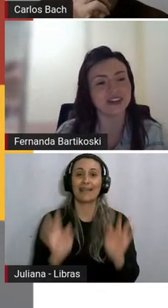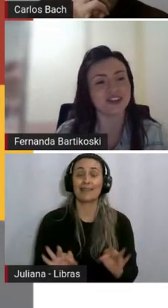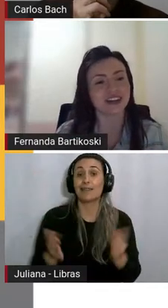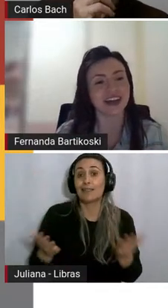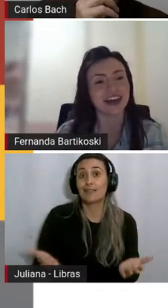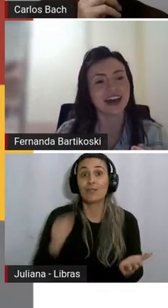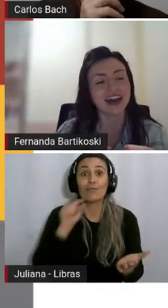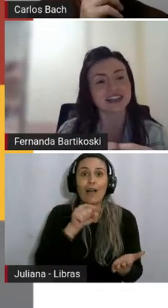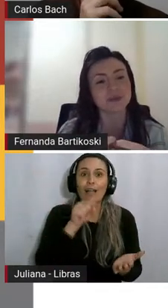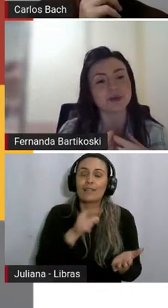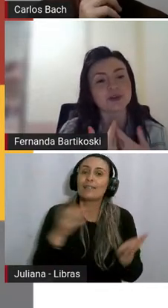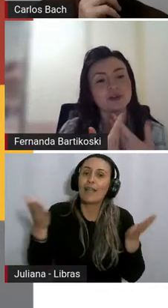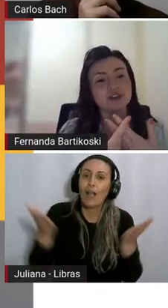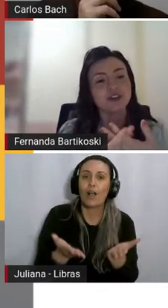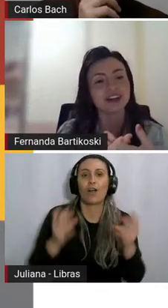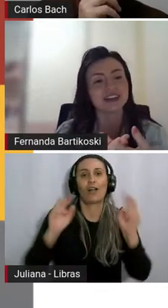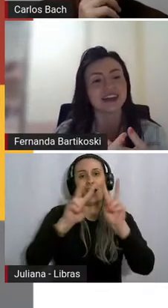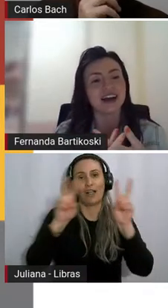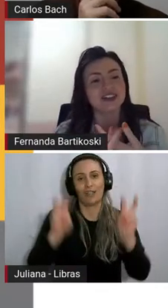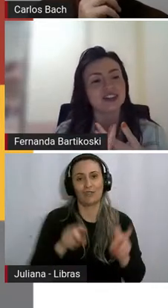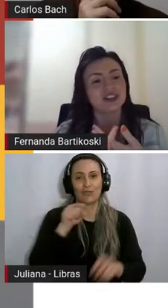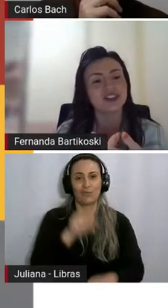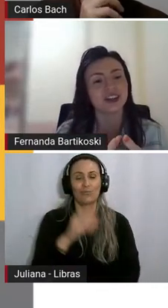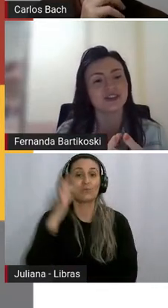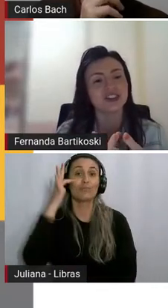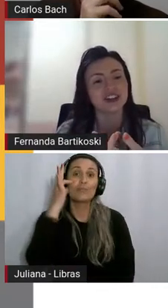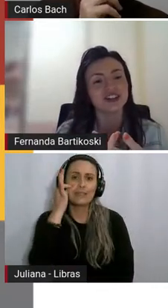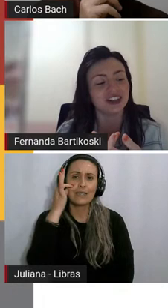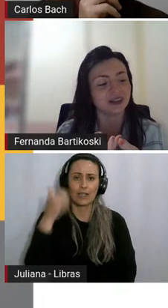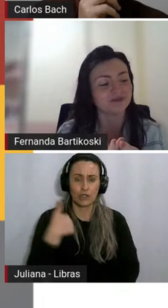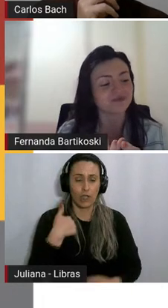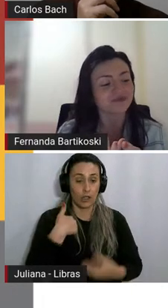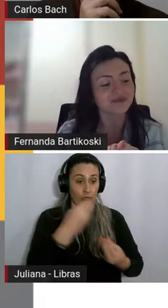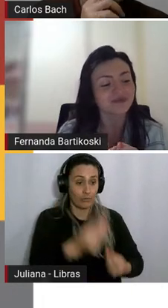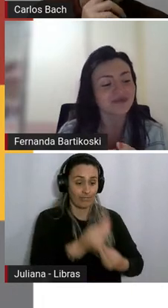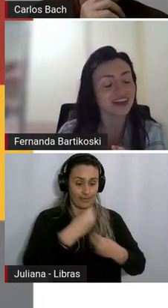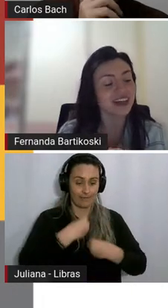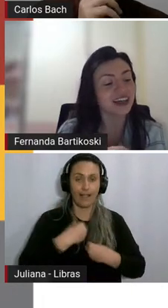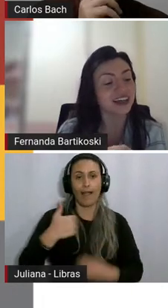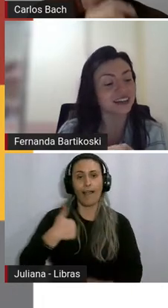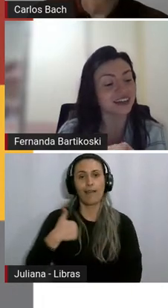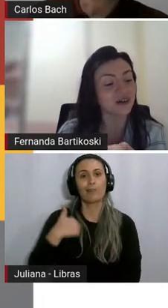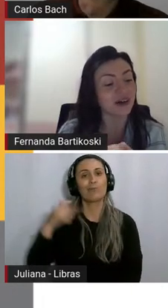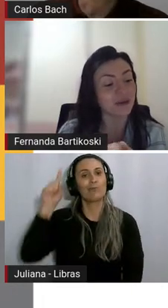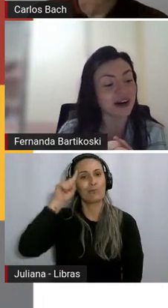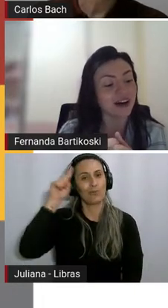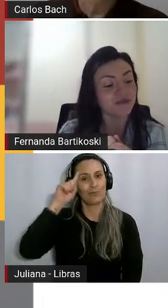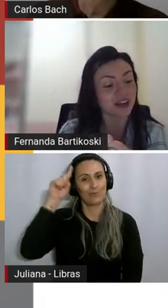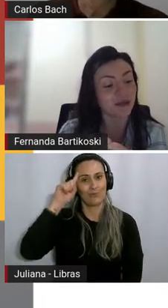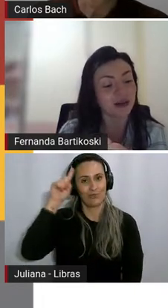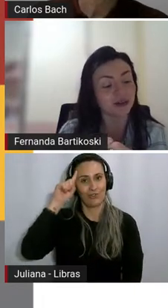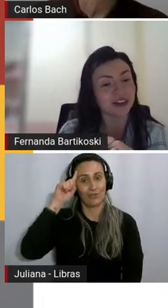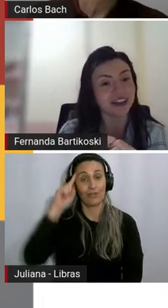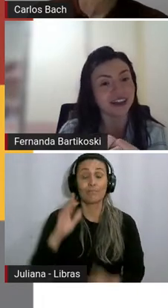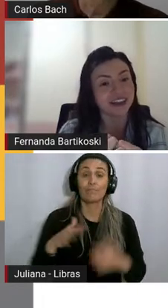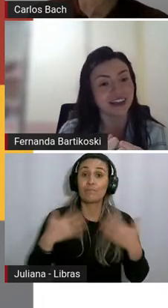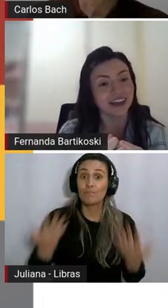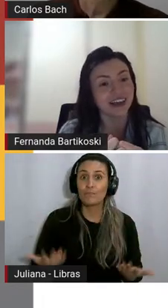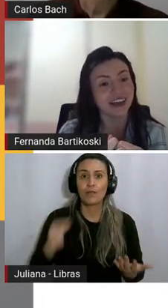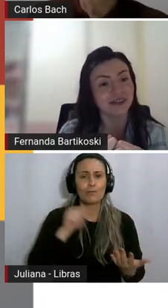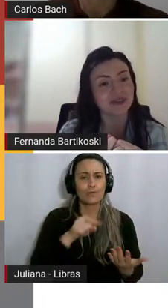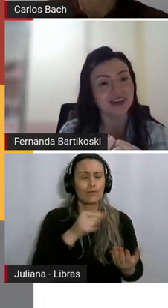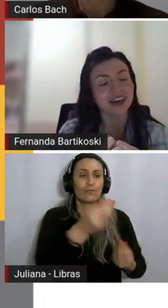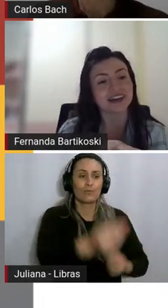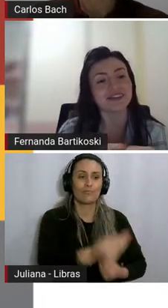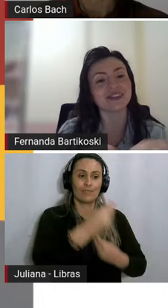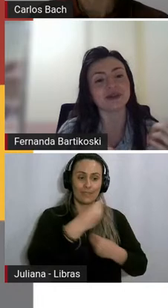presente, né? Essas porções de felicidade que a gente tem no dia a dia. Então, é uma crônica que